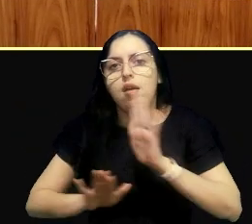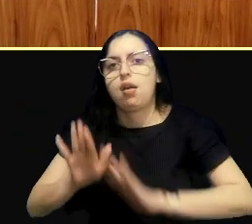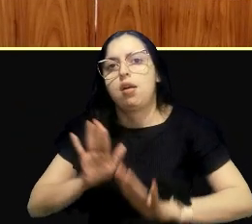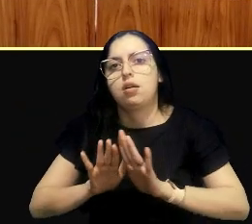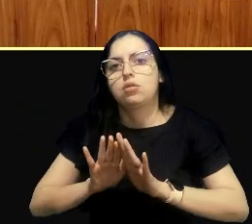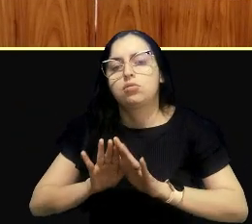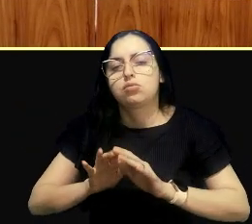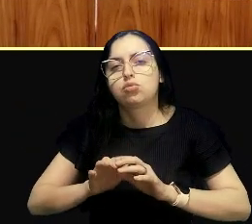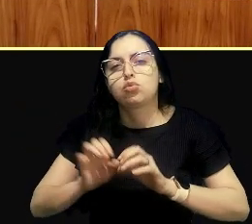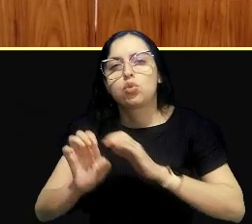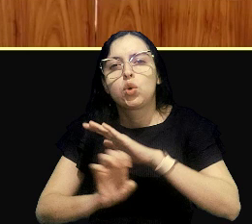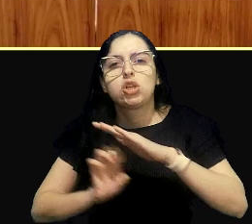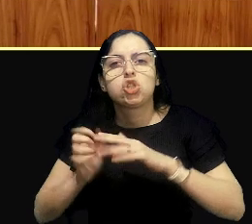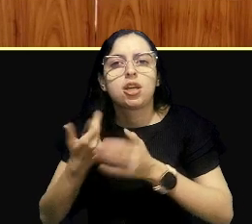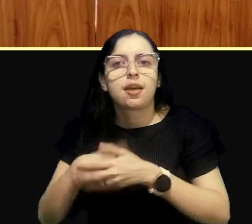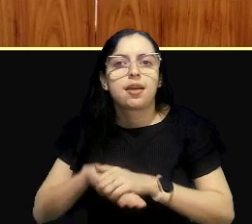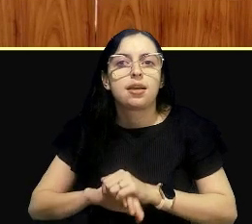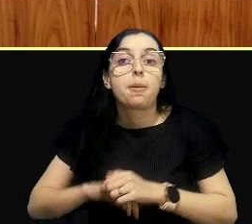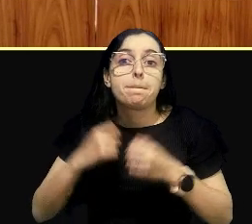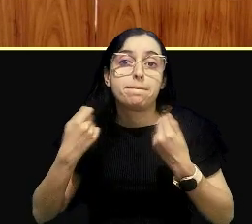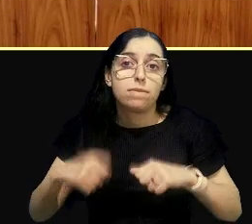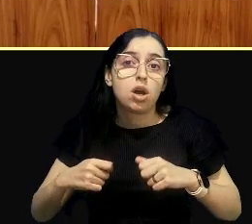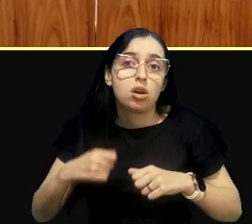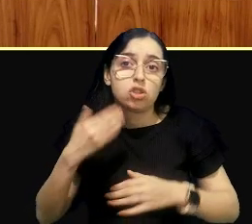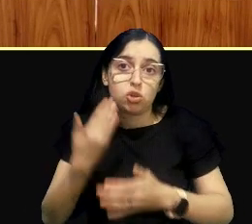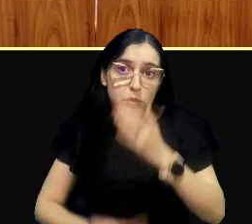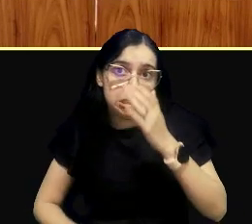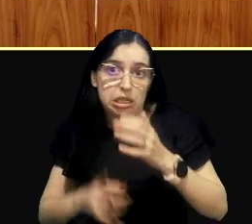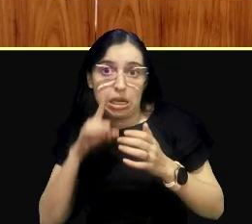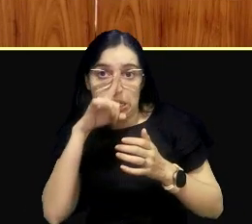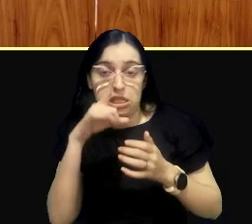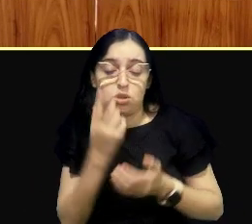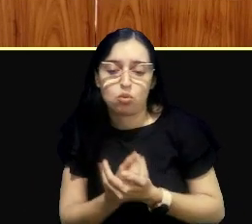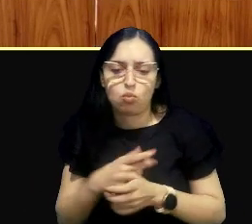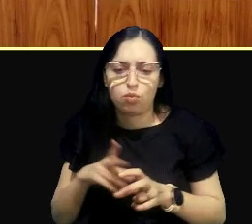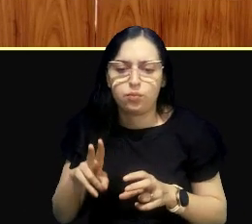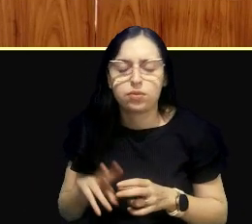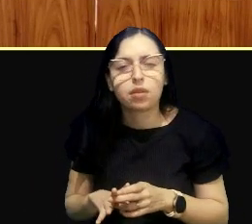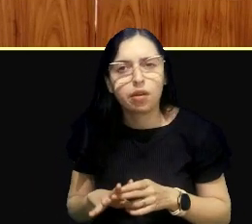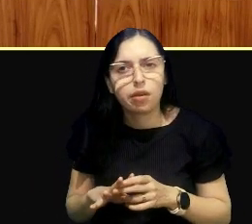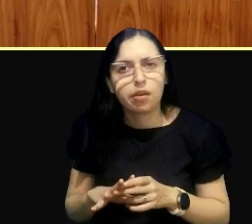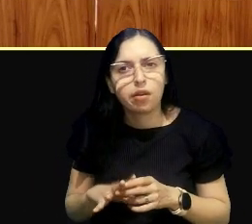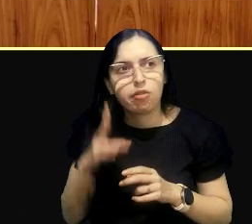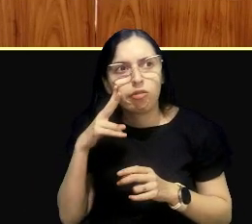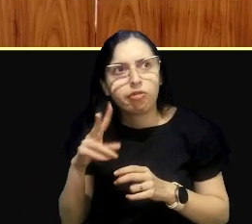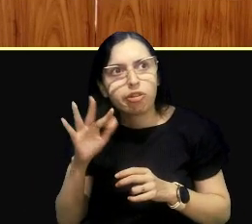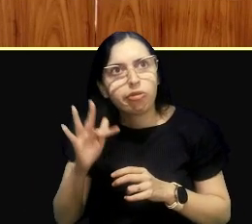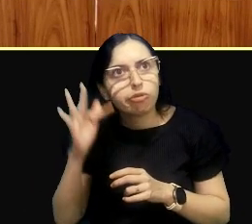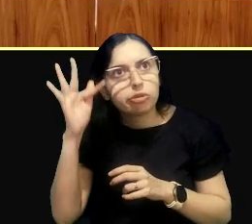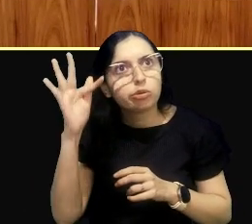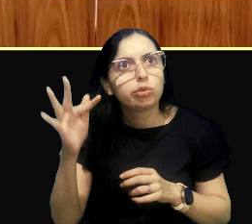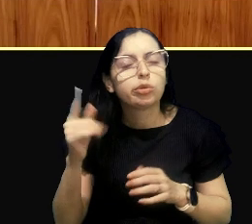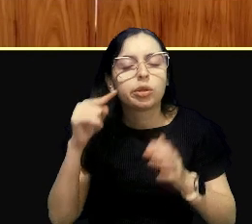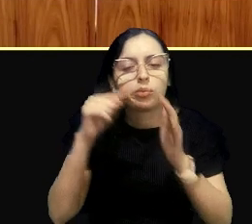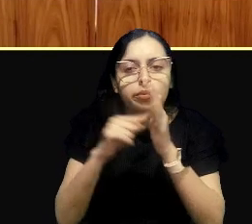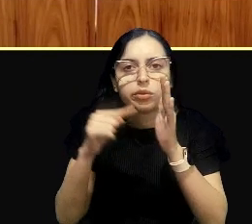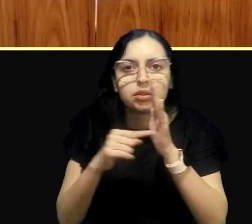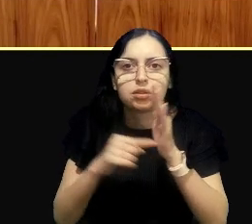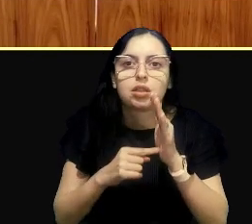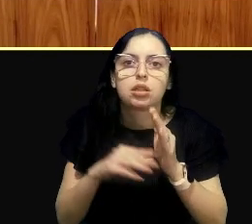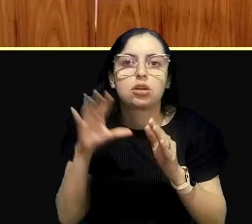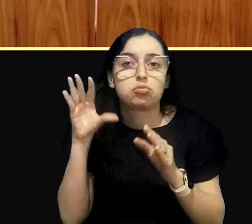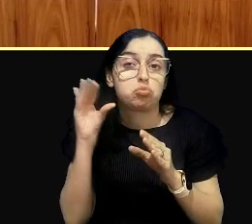engenharia, e isso pode causar isso, que eu já detectei mais à frente, eu vou pontuando em off, algumas